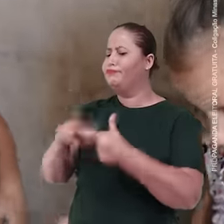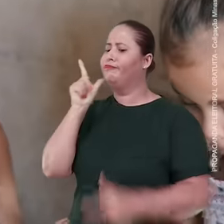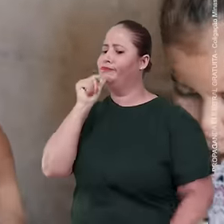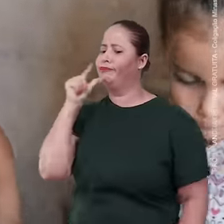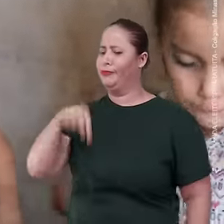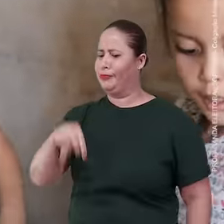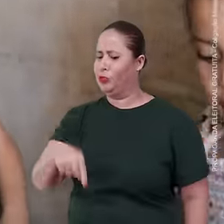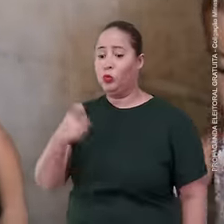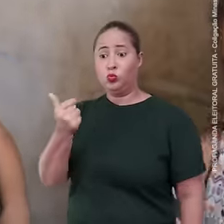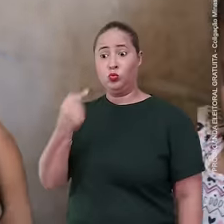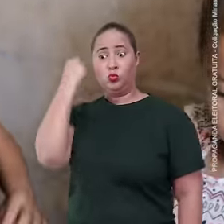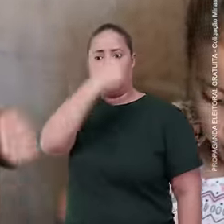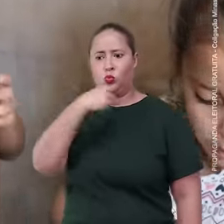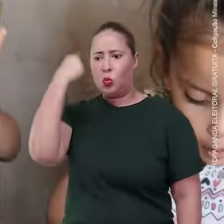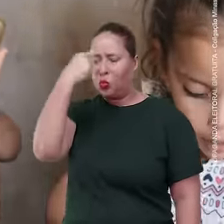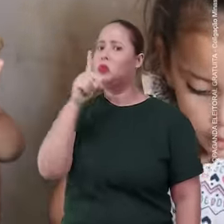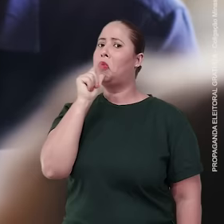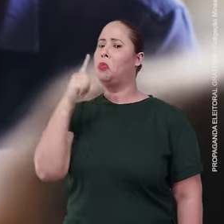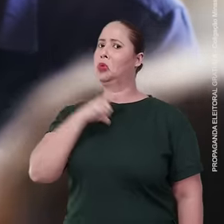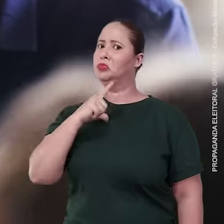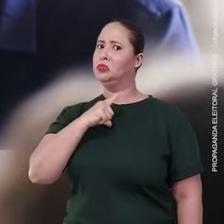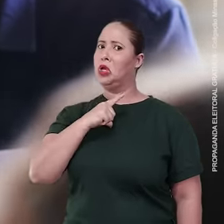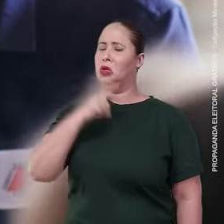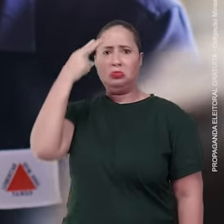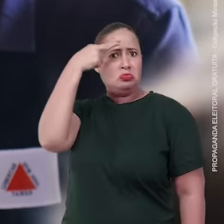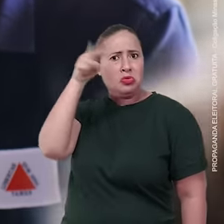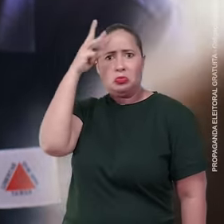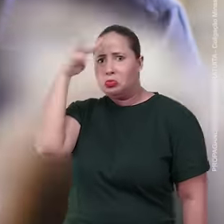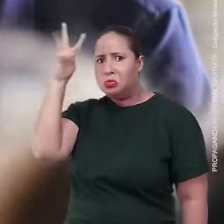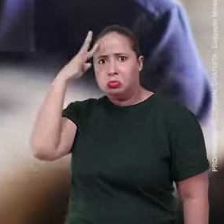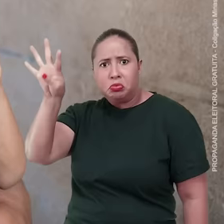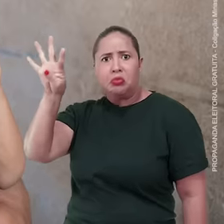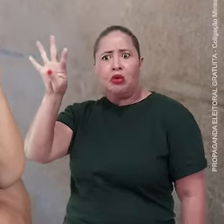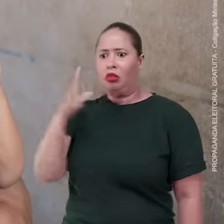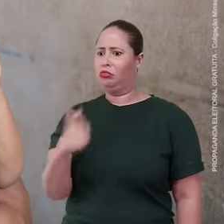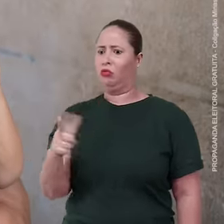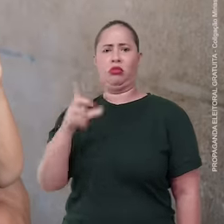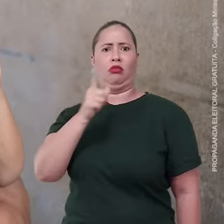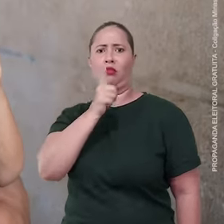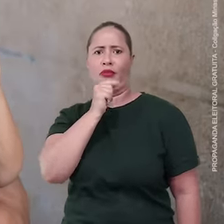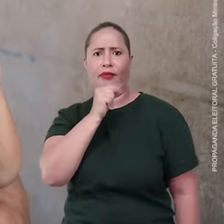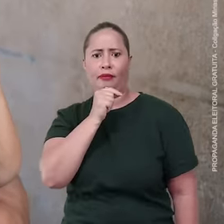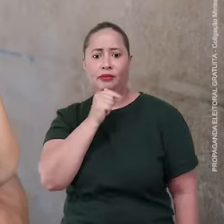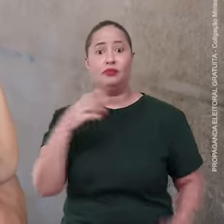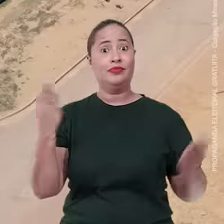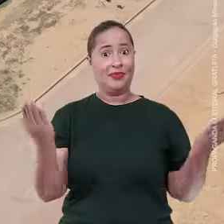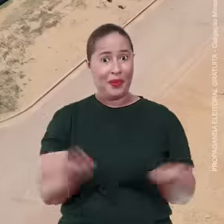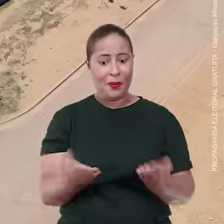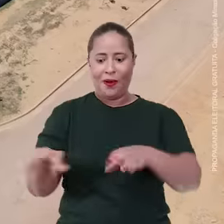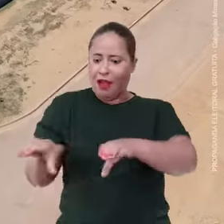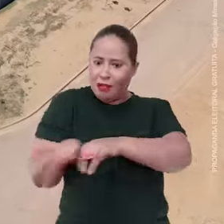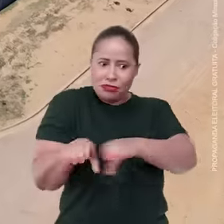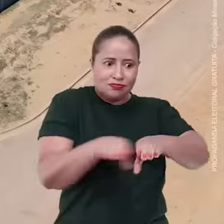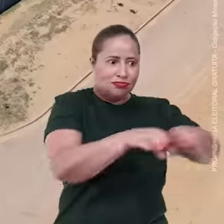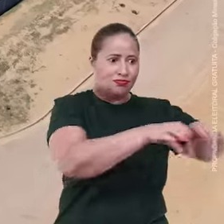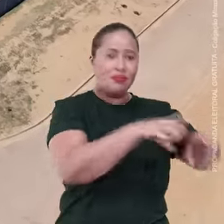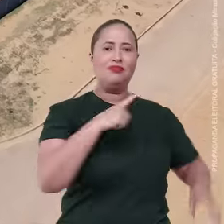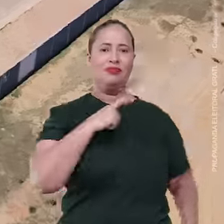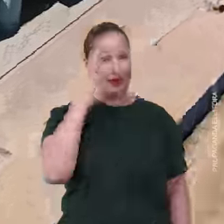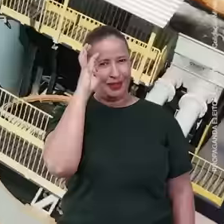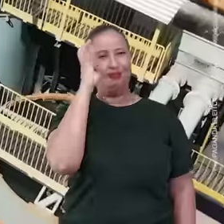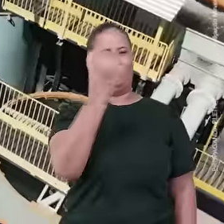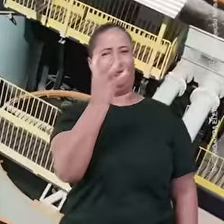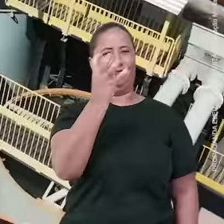A gente sempre teve crise hídrica, né? 12 horas de abastecimento de água e 5, 6, até 10 dias sem água. E agora com essa